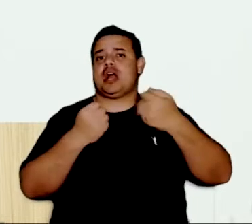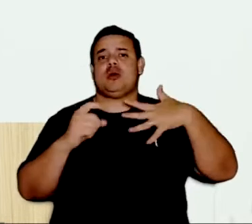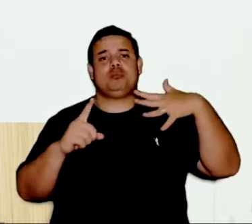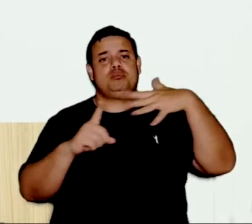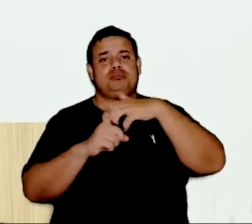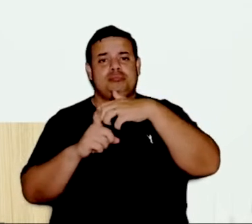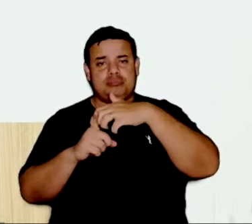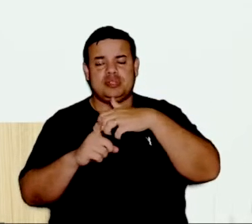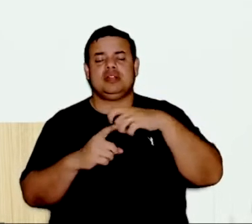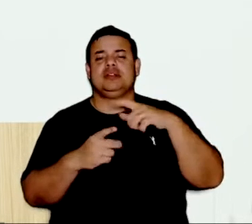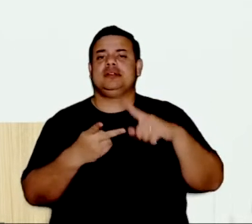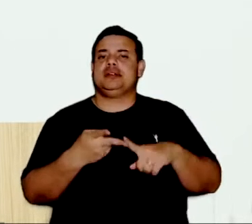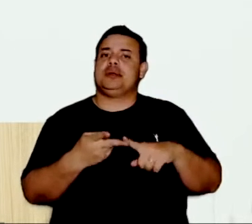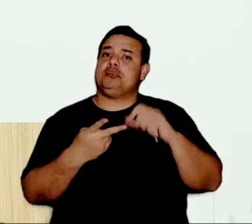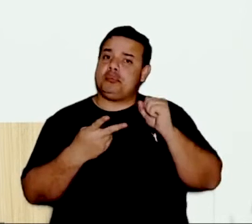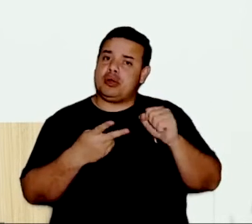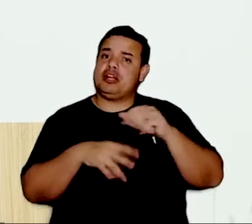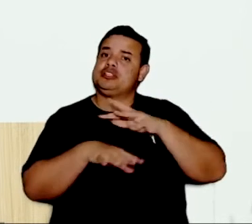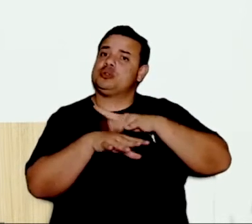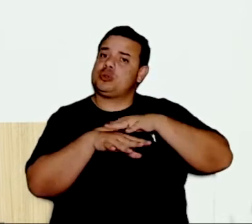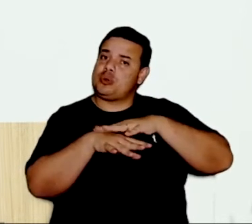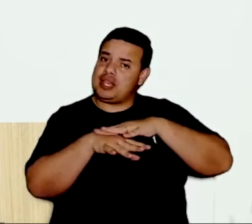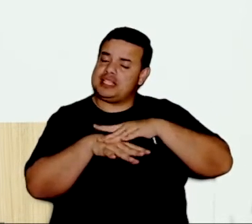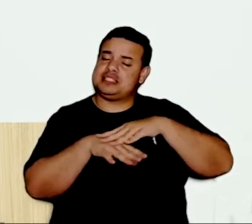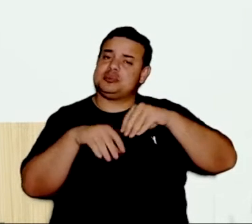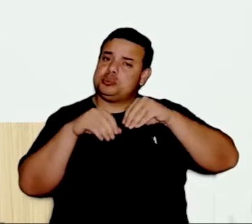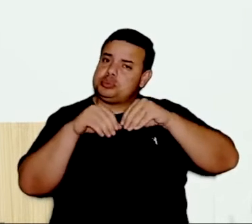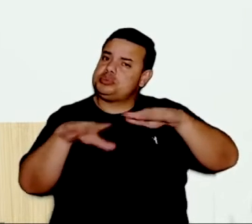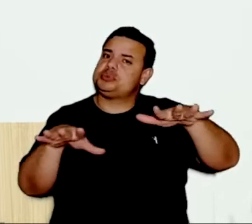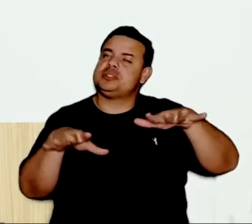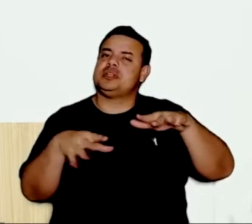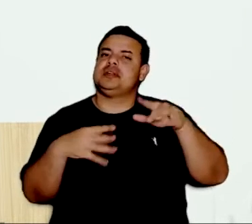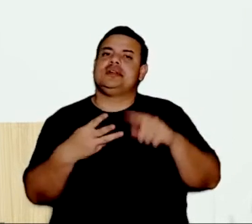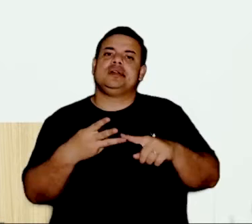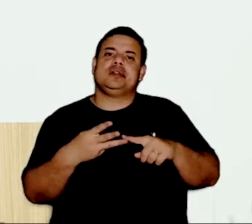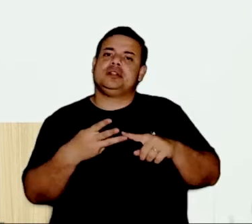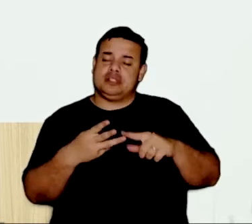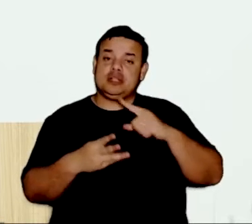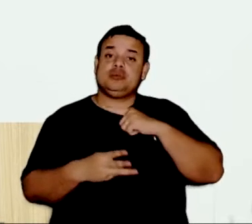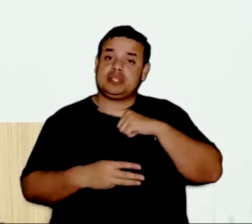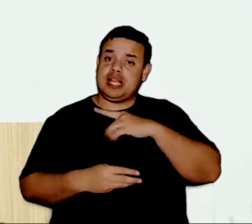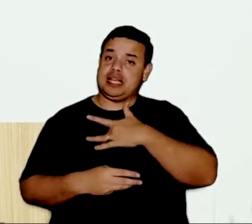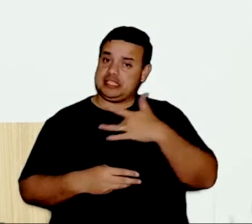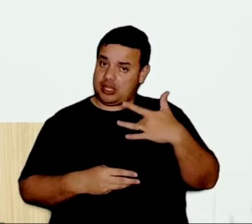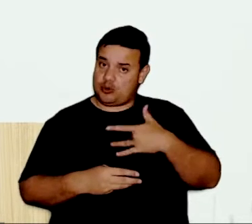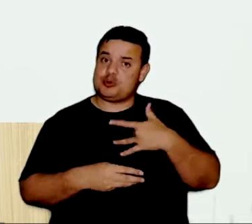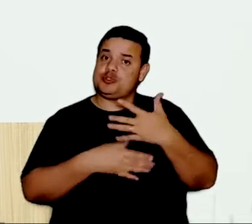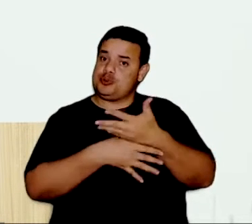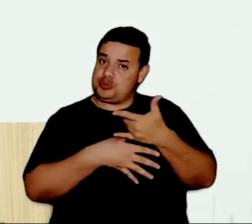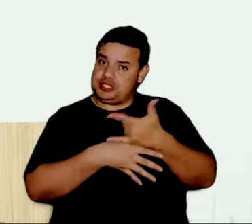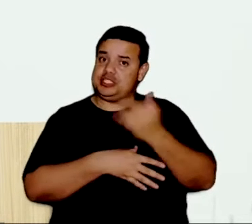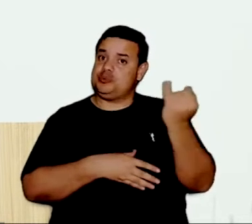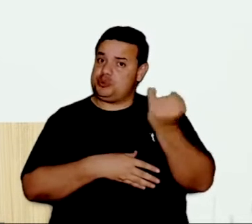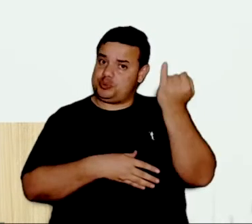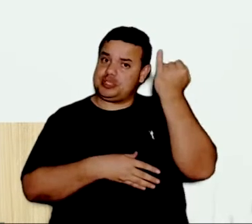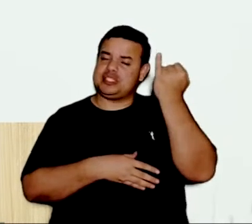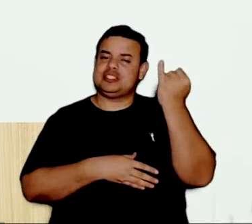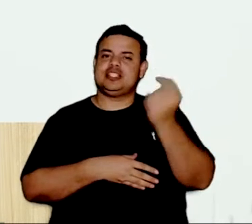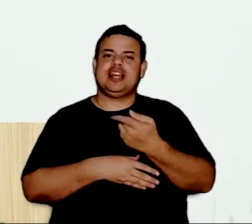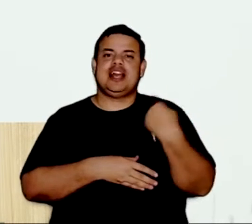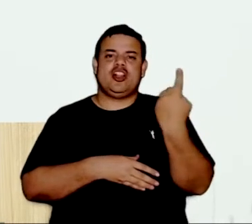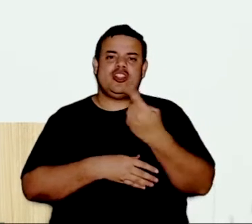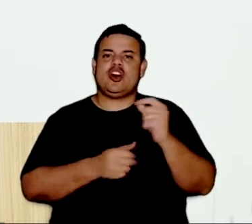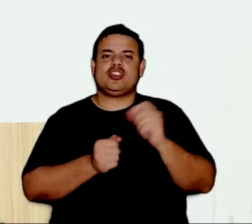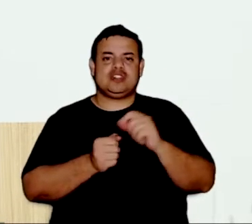transmitir doenças ou noze. Então, assim, envolve a saúde do município. E que a gente fazendo isso, nós vamos estar evitando